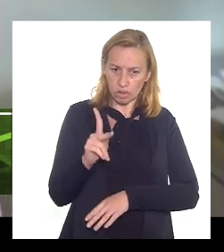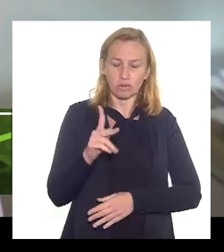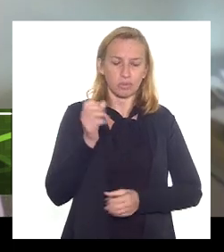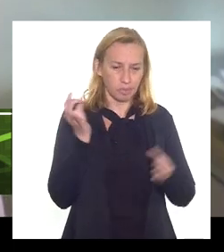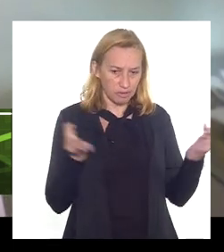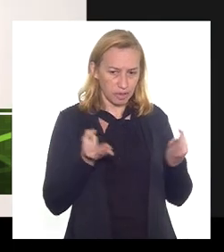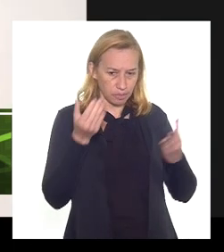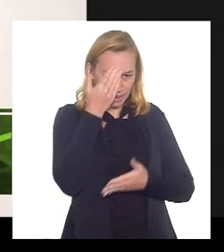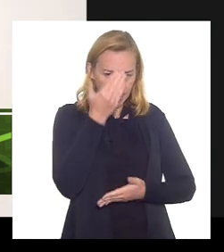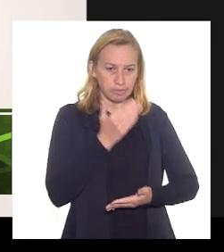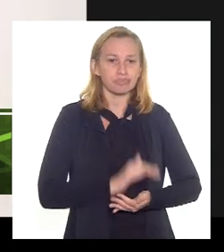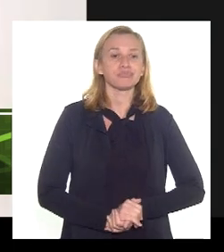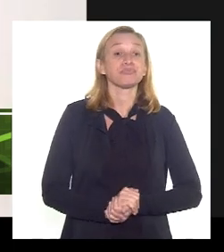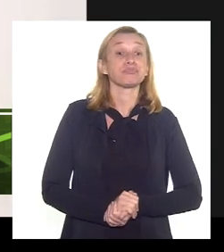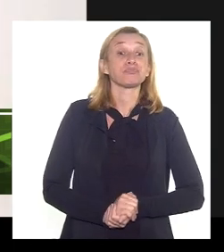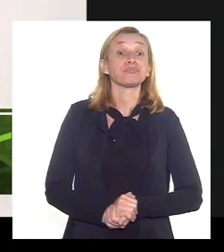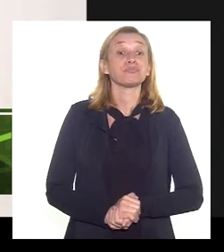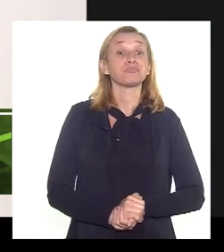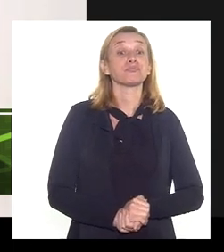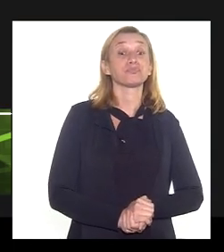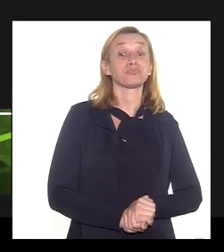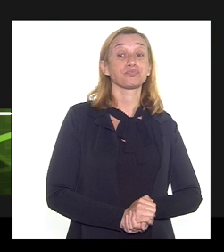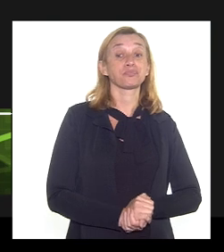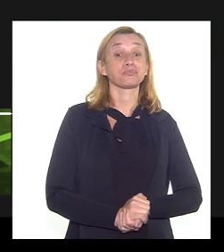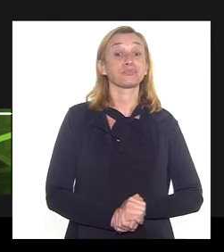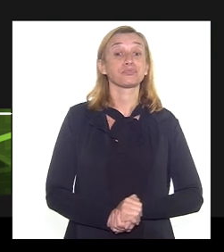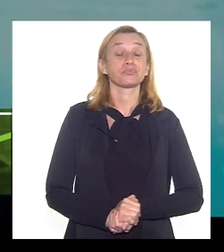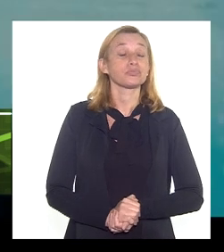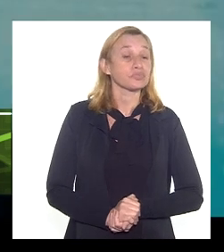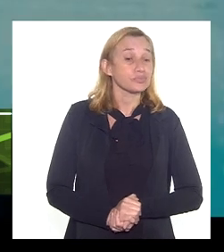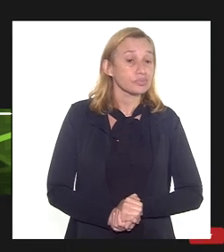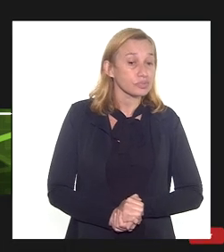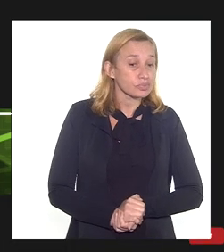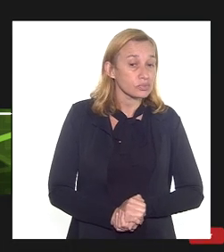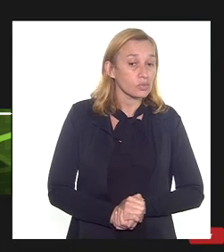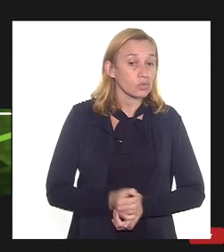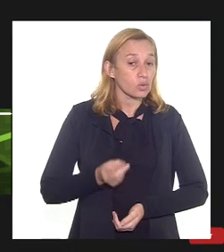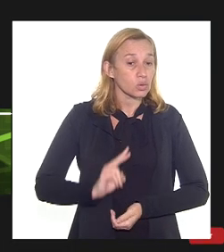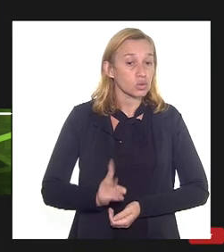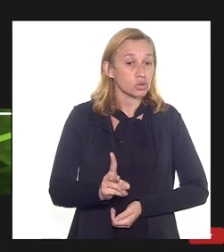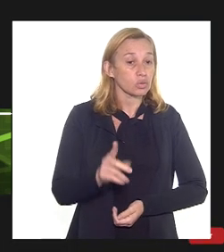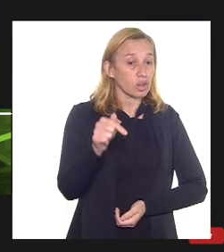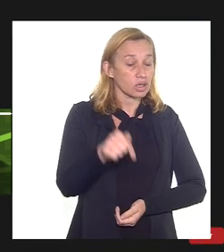obrigado obrigado vou continuar aqui